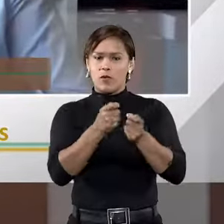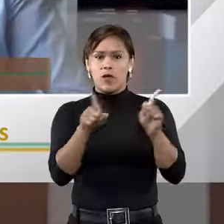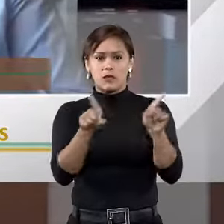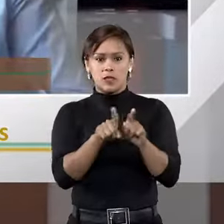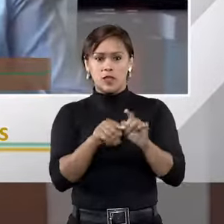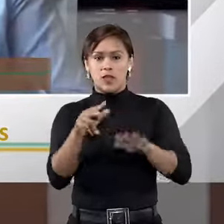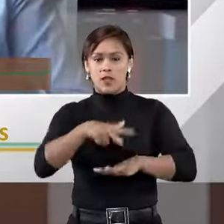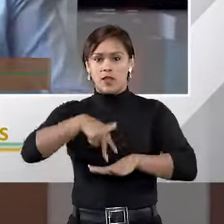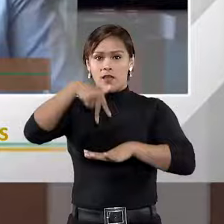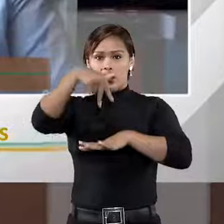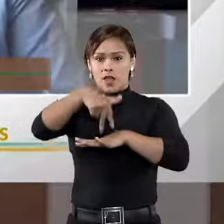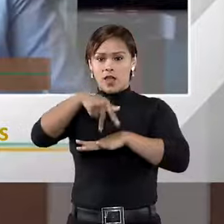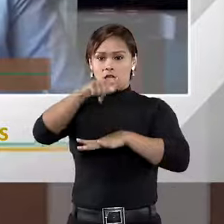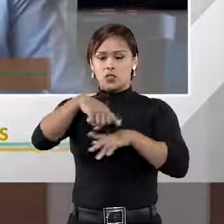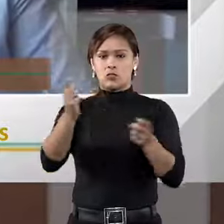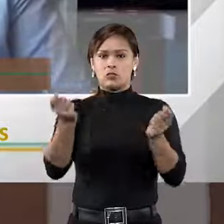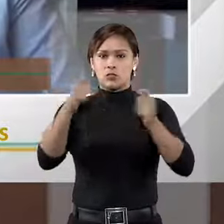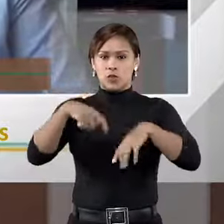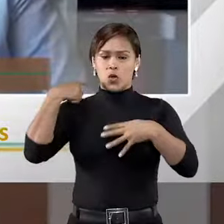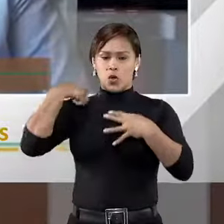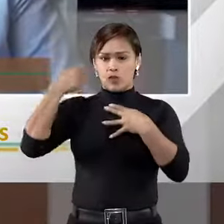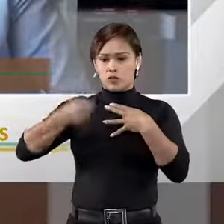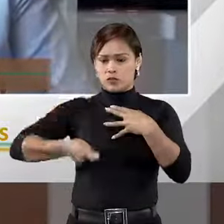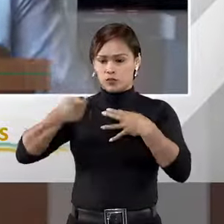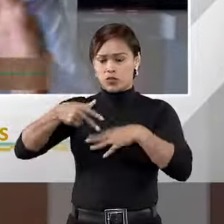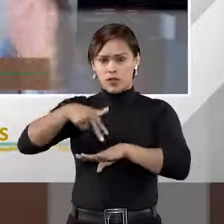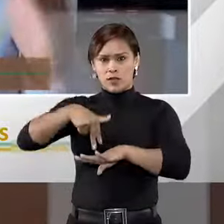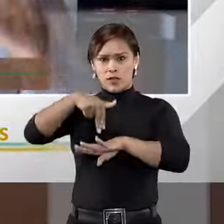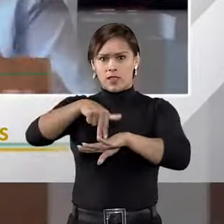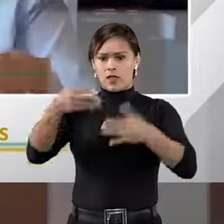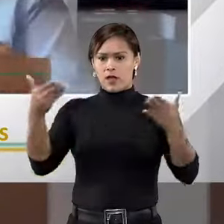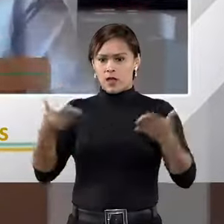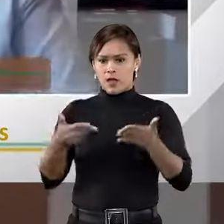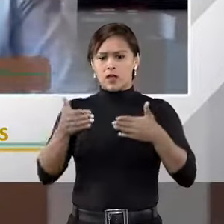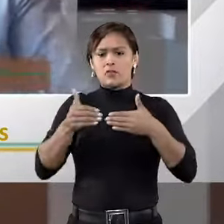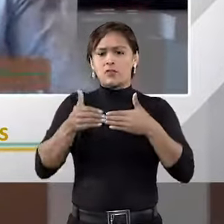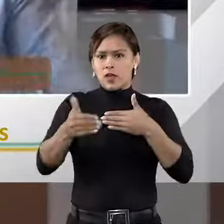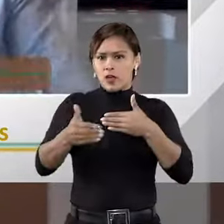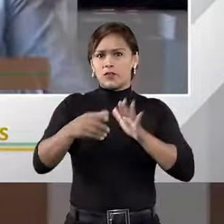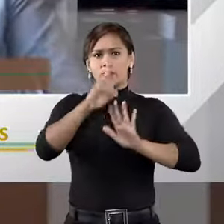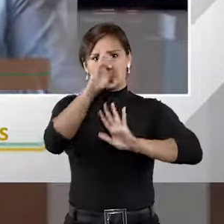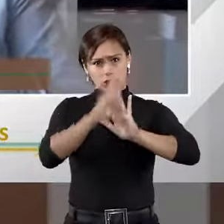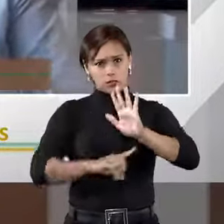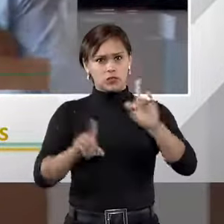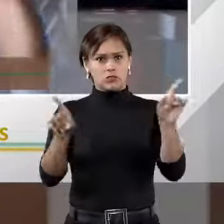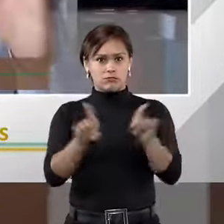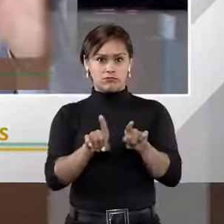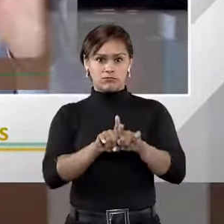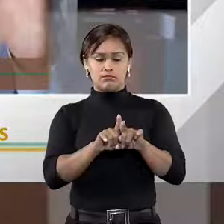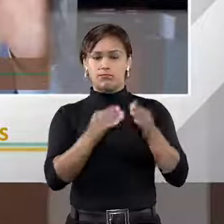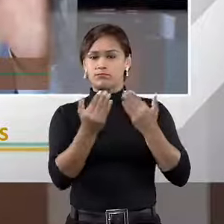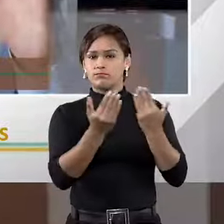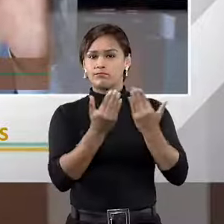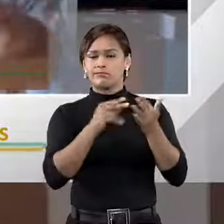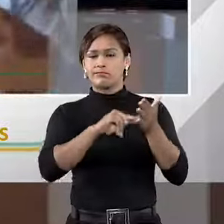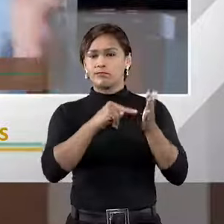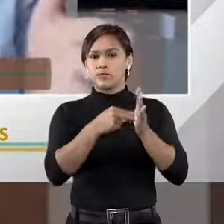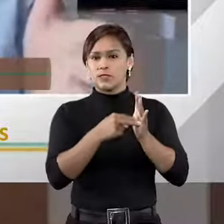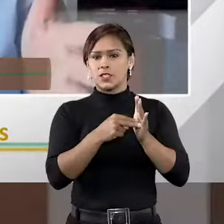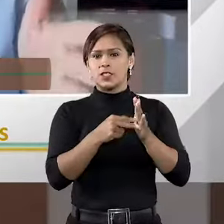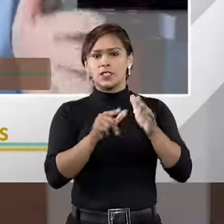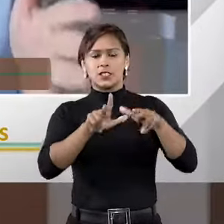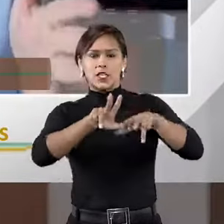ele assume a condição de juiz, inclusive para fins de direito. Ou seja, se ele é